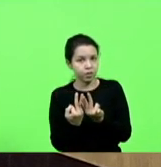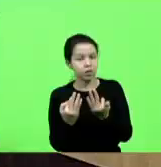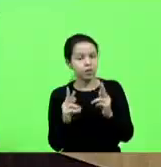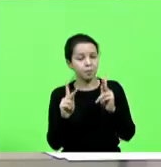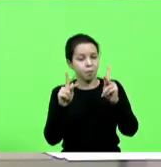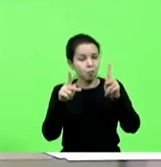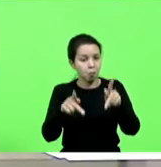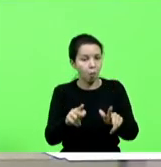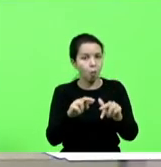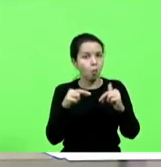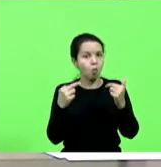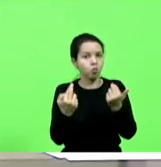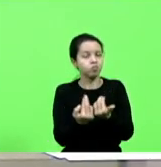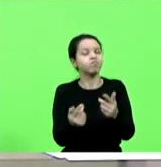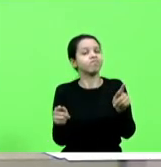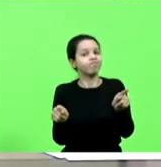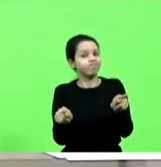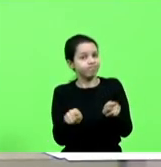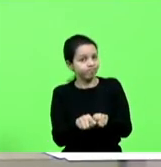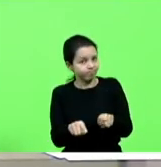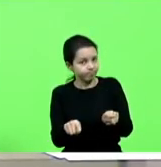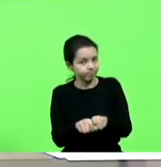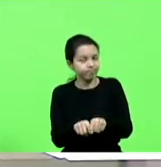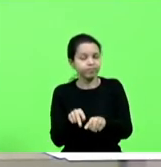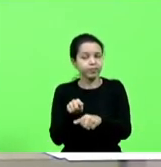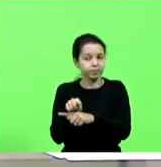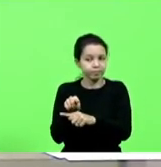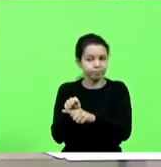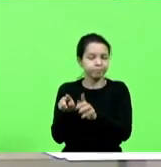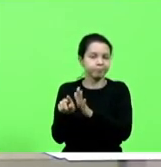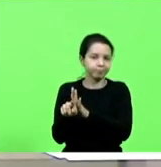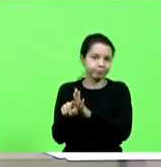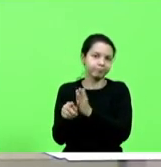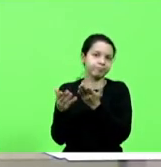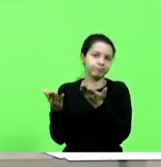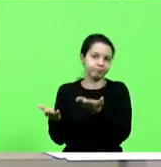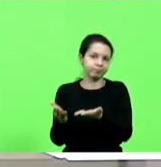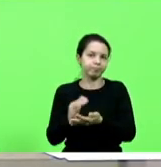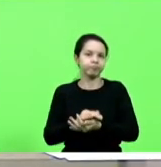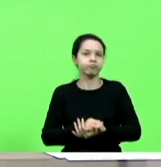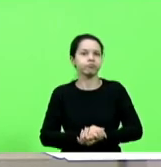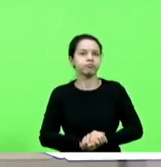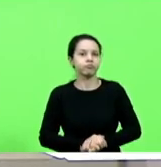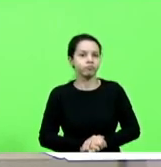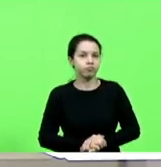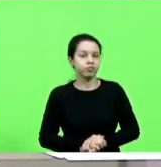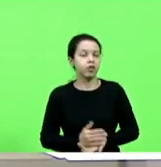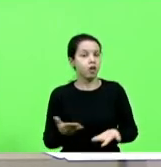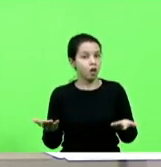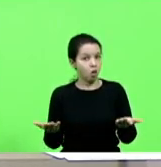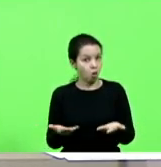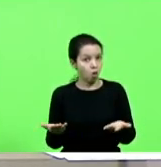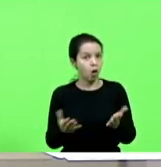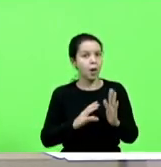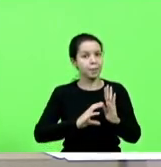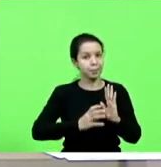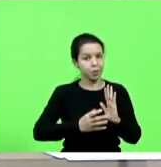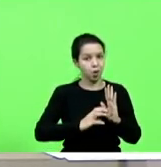está sempre sendo fiscalizada lá próximo partido próximo bloco